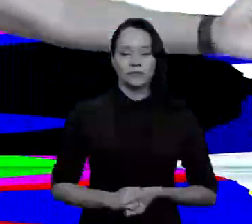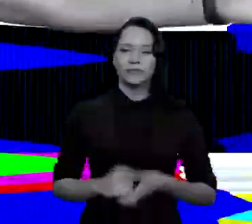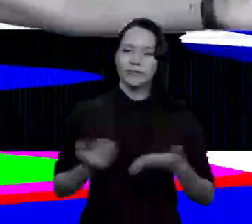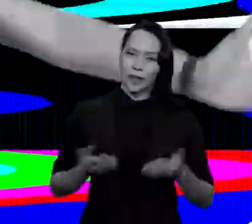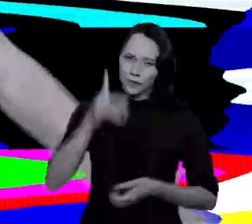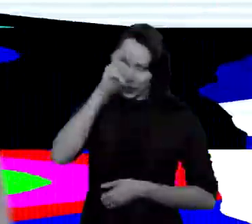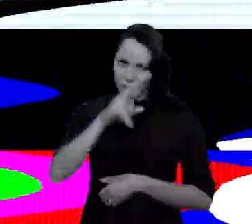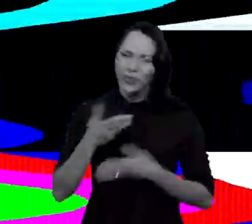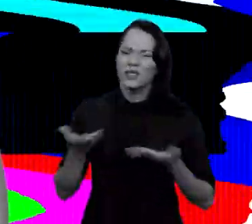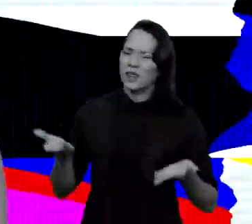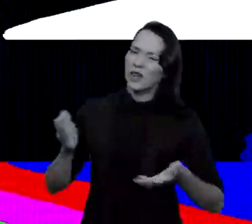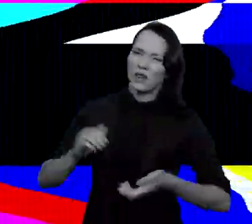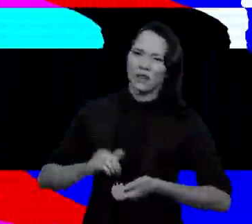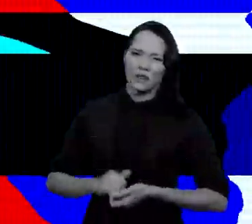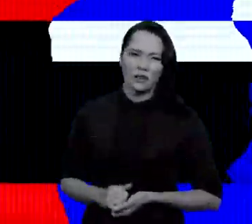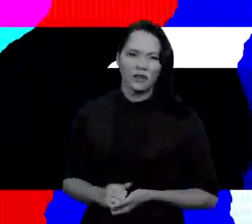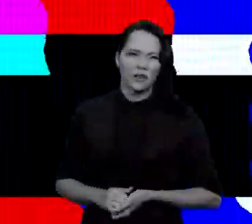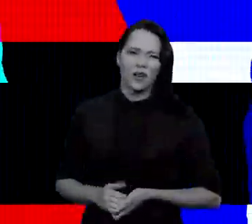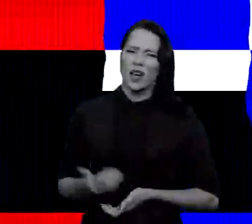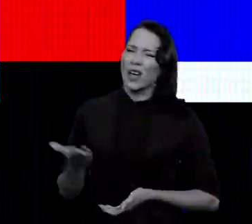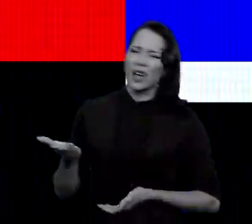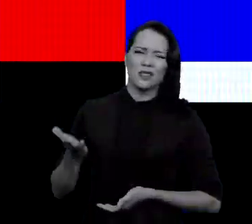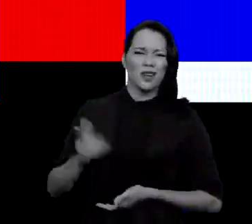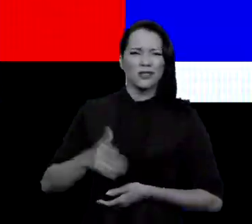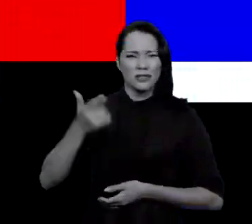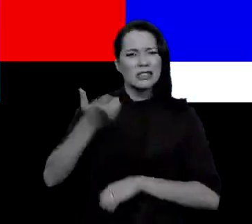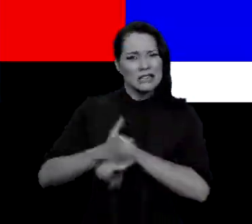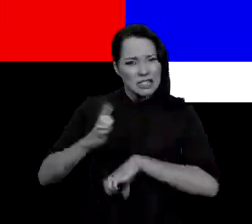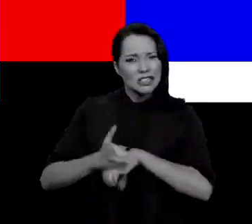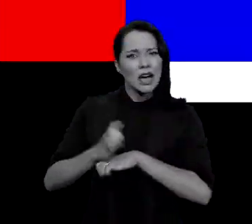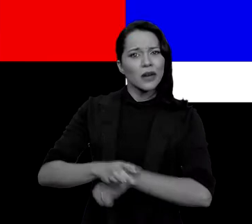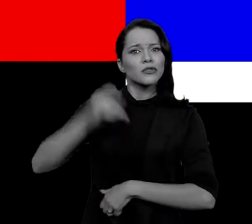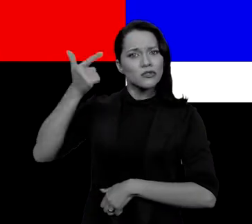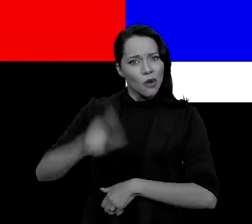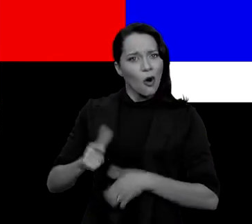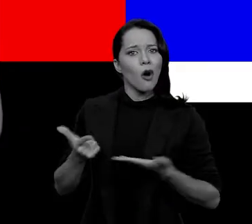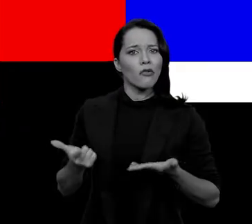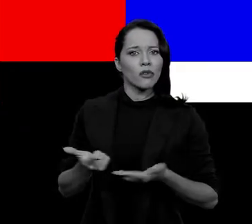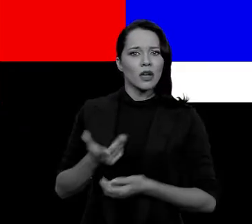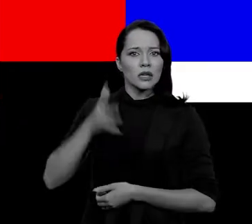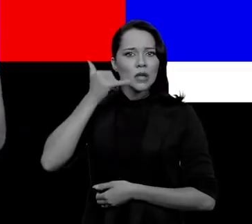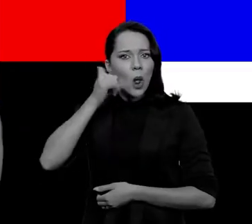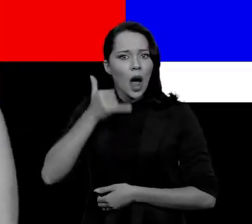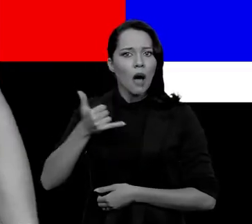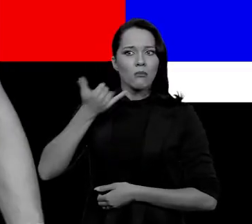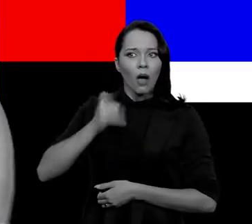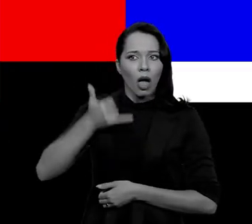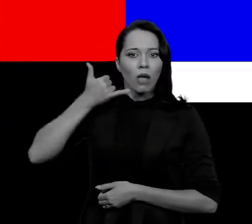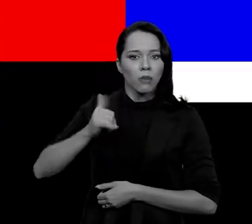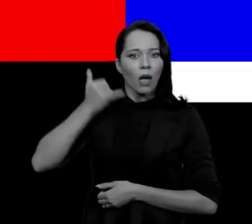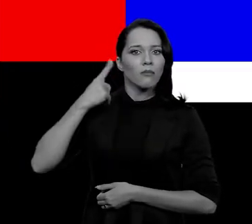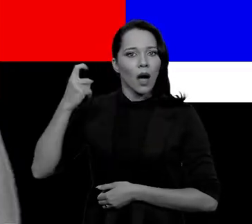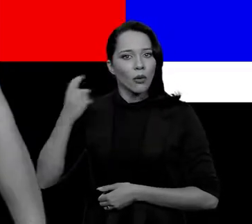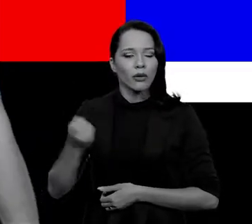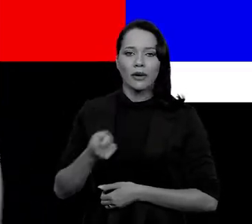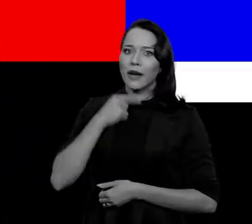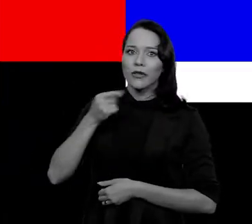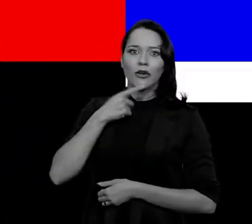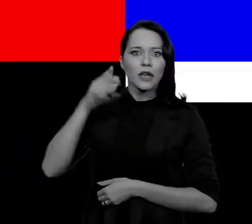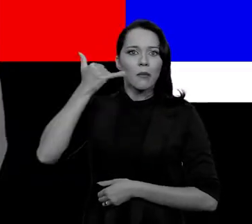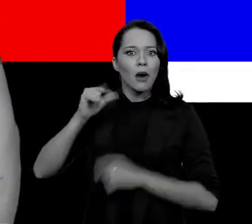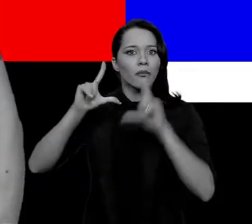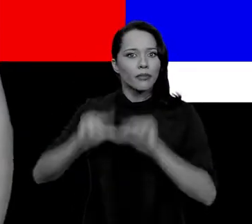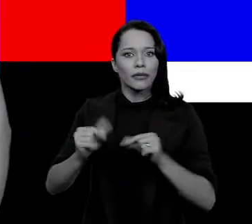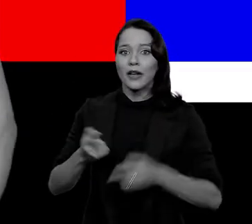Aí quebrou nós, né, velho? Aí, velho, o estagiário, mais uma vez, deixando o celular ligado aqui, e não